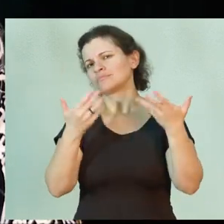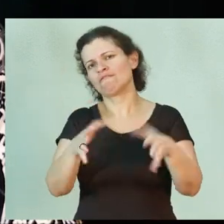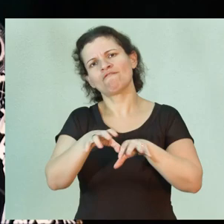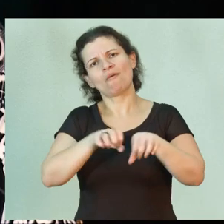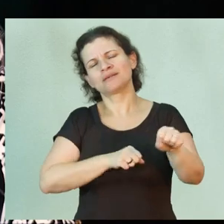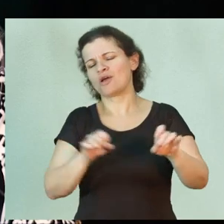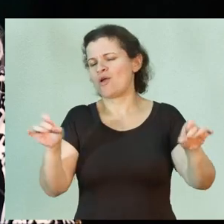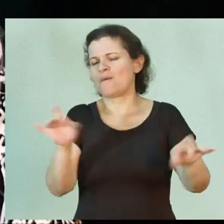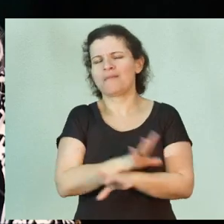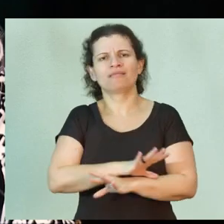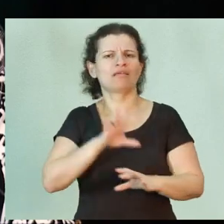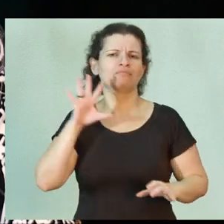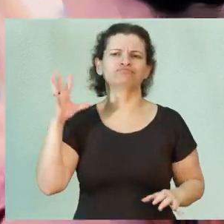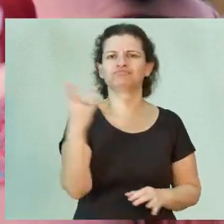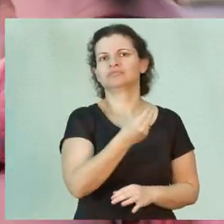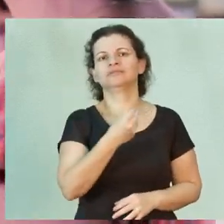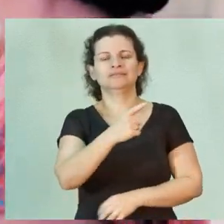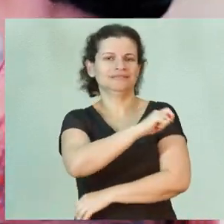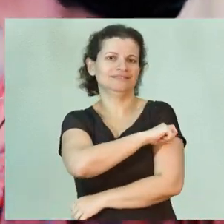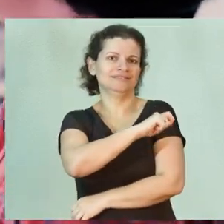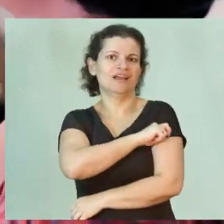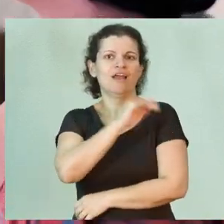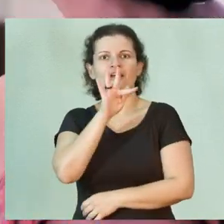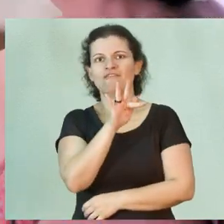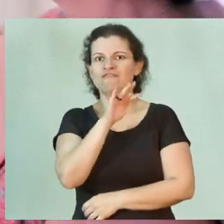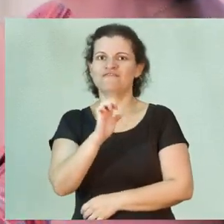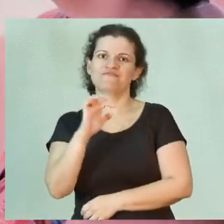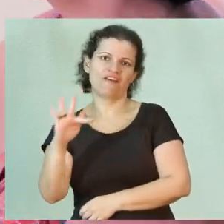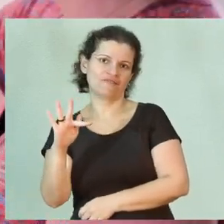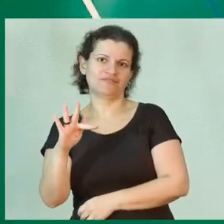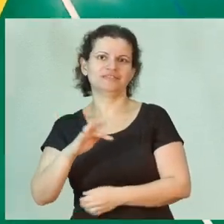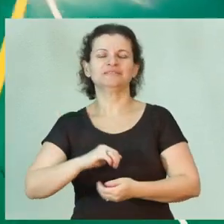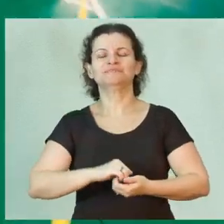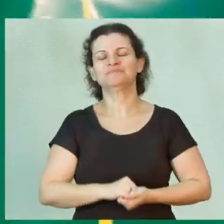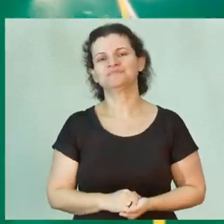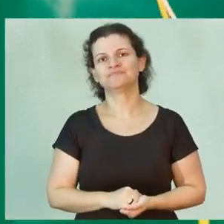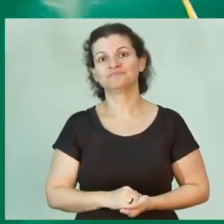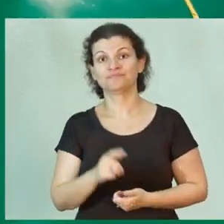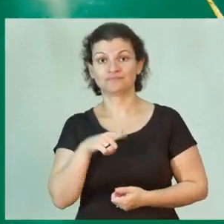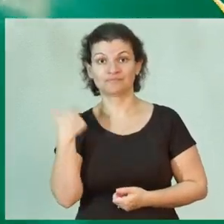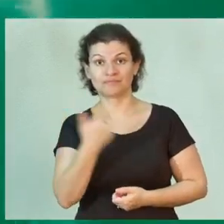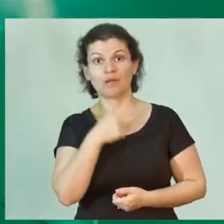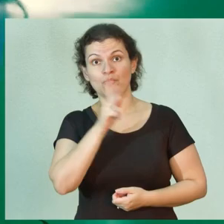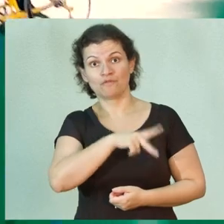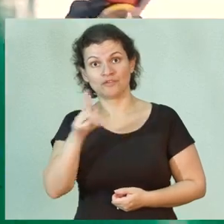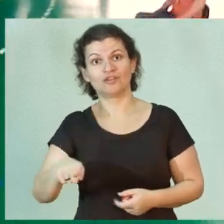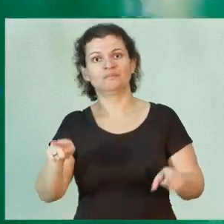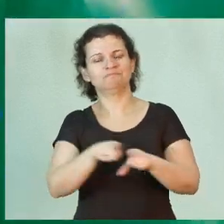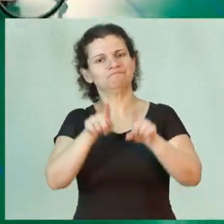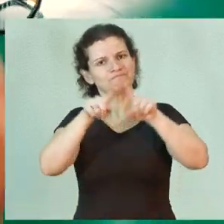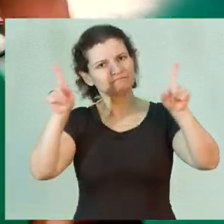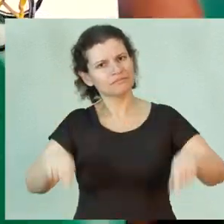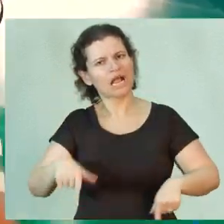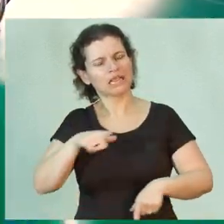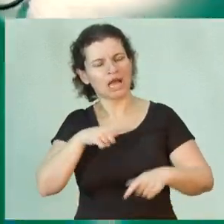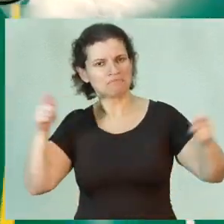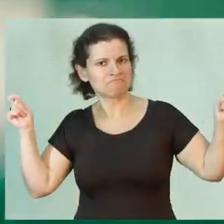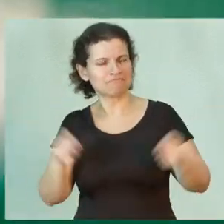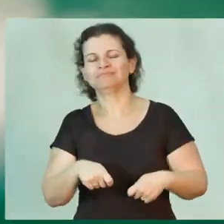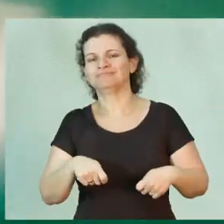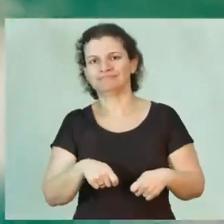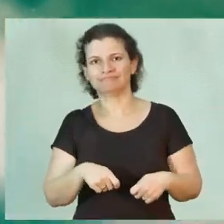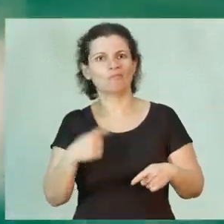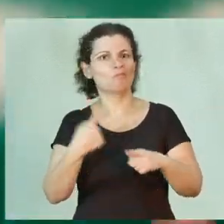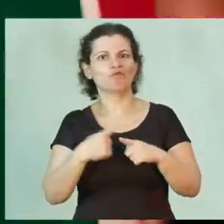formação completa e integral do estudante da FEV. Nossos professores e funcionários são altamente capacitados